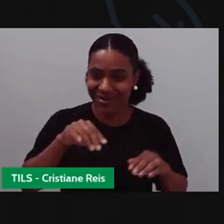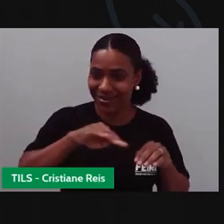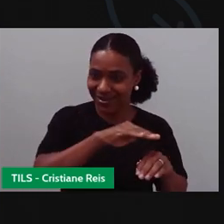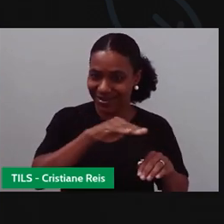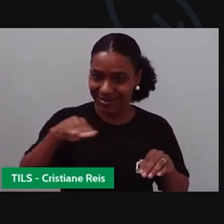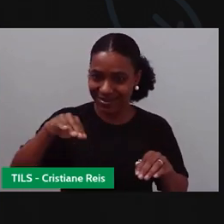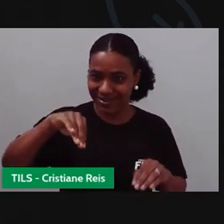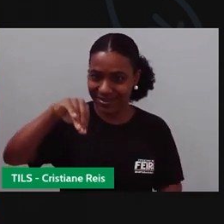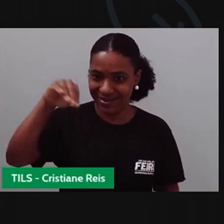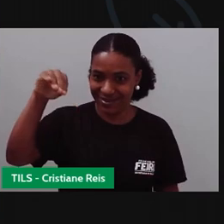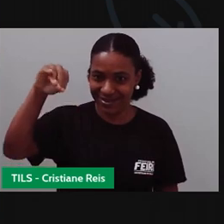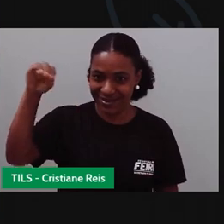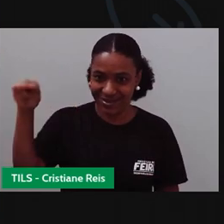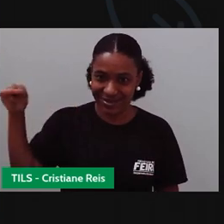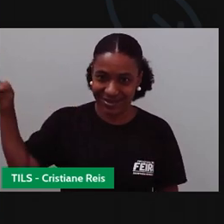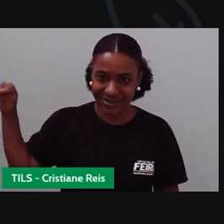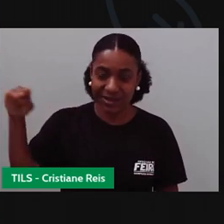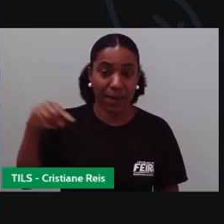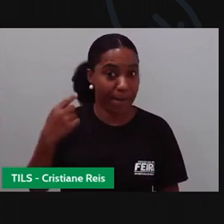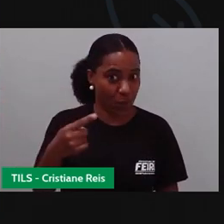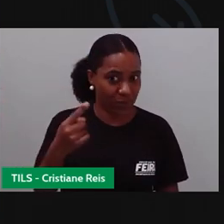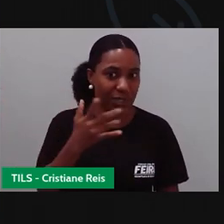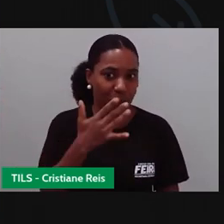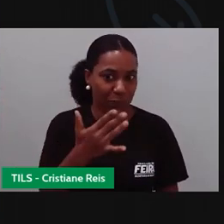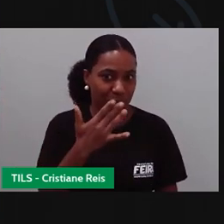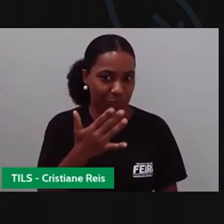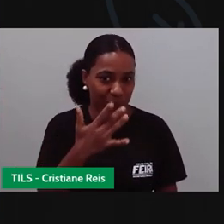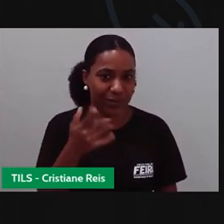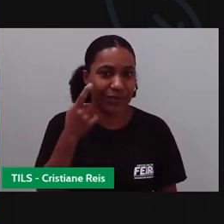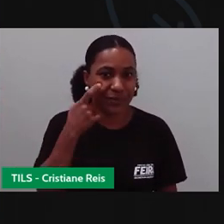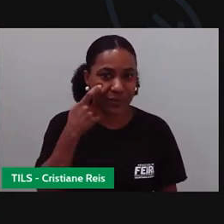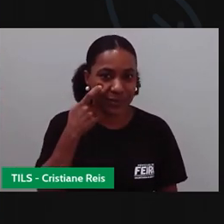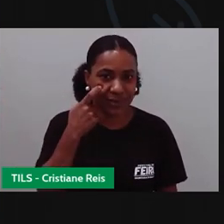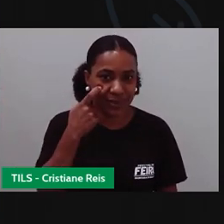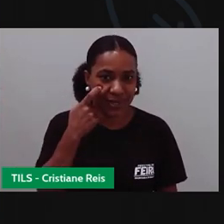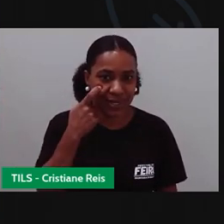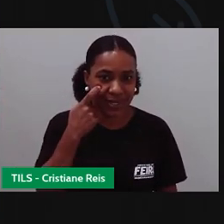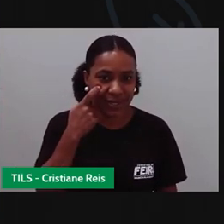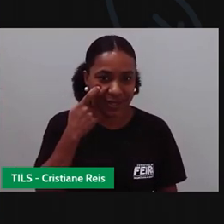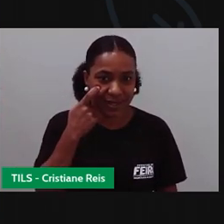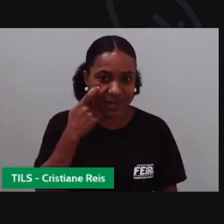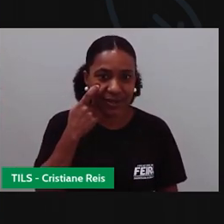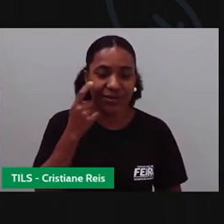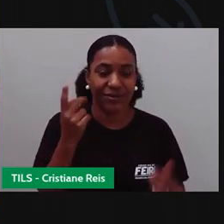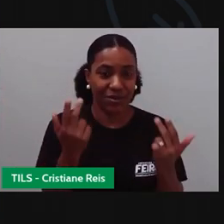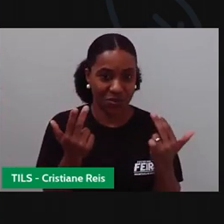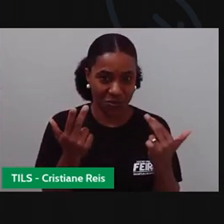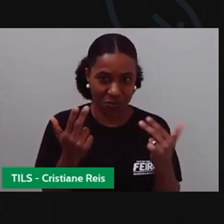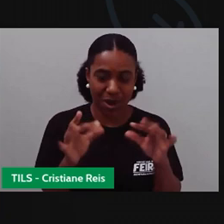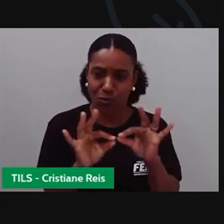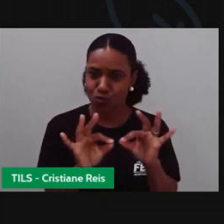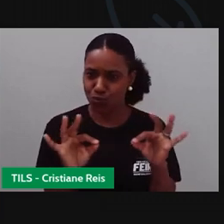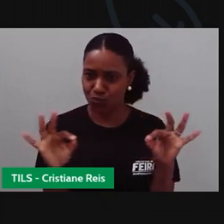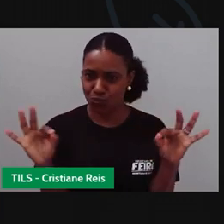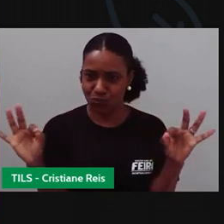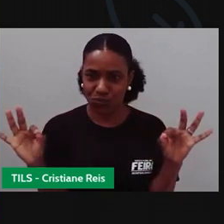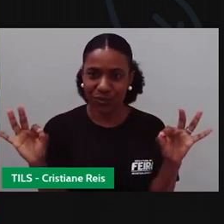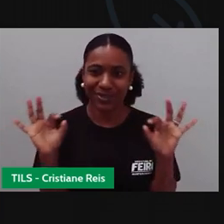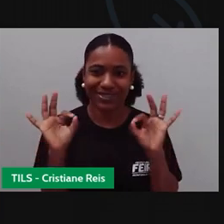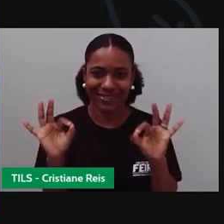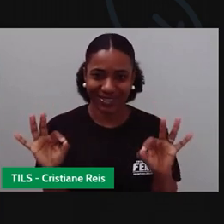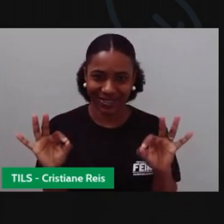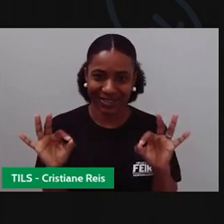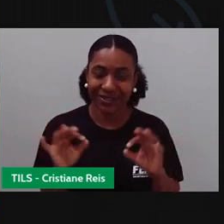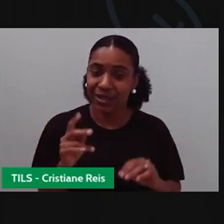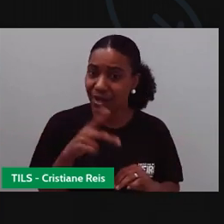Vamos desenhando aqui, que a vai printar ela ainda, viu? E aí, aqui, ó, a gente tem que ter o mesmo o quê? Tamanho. A Pró